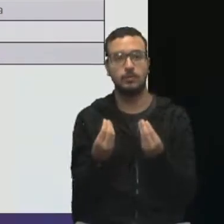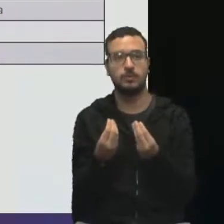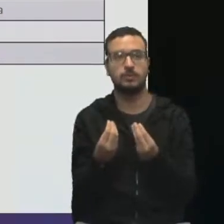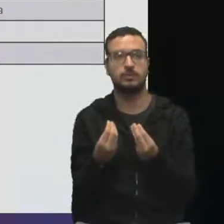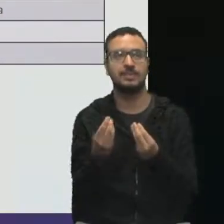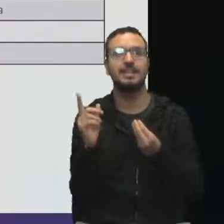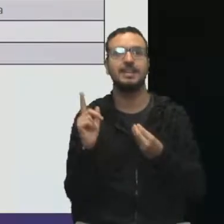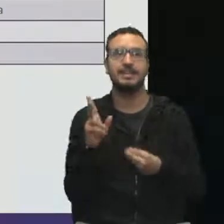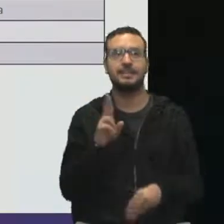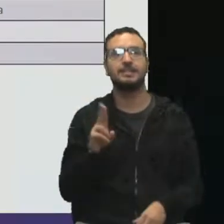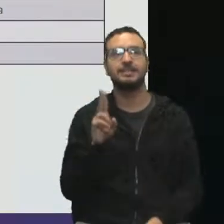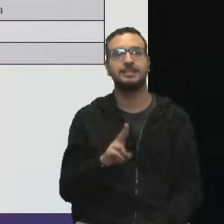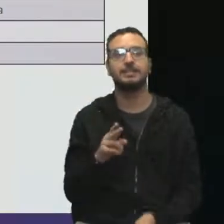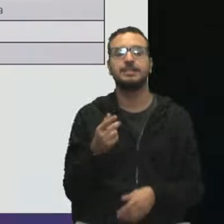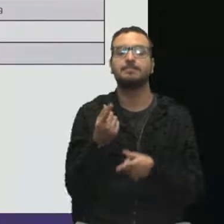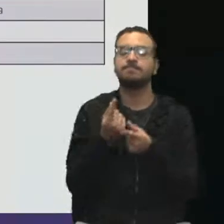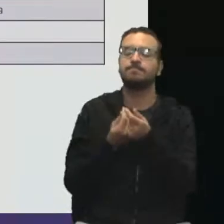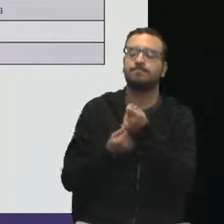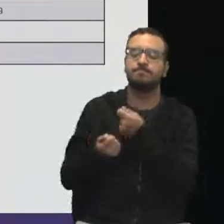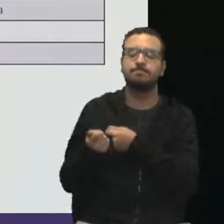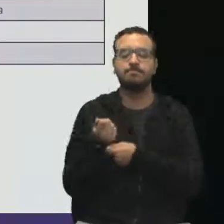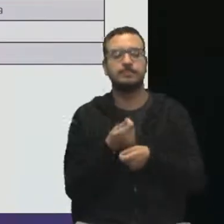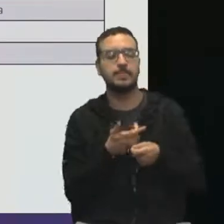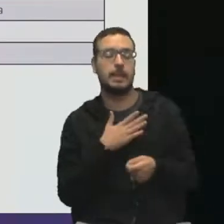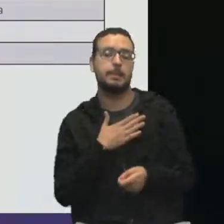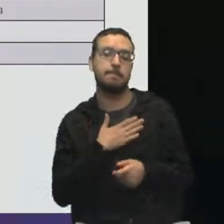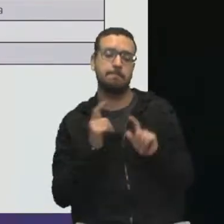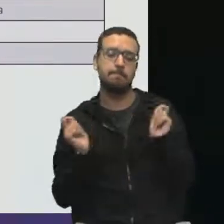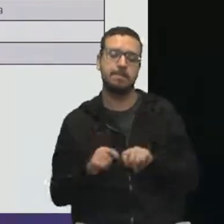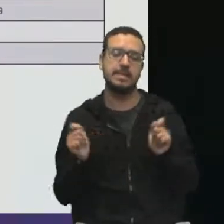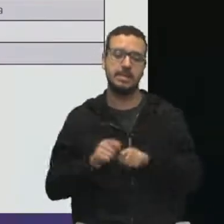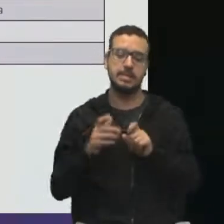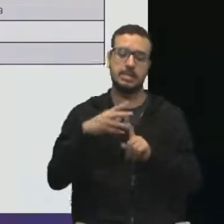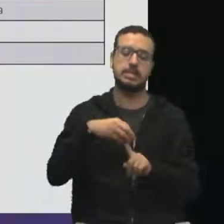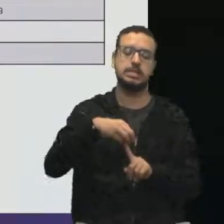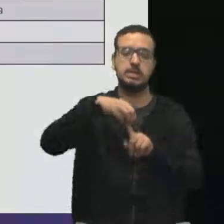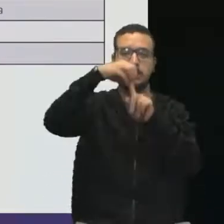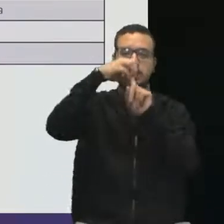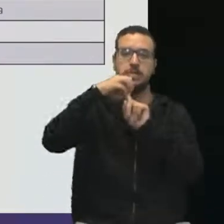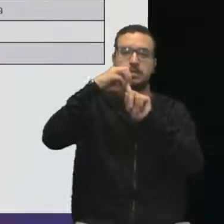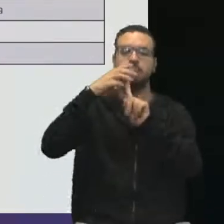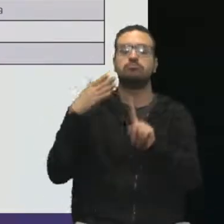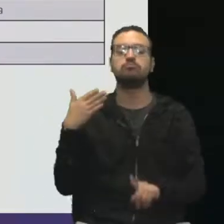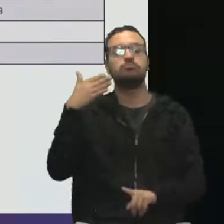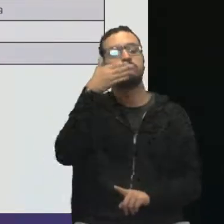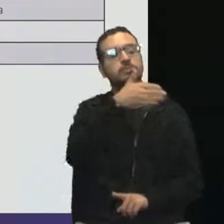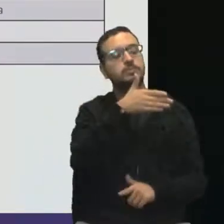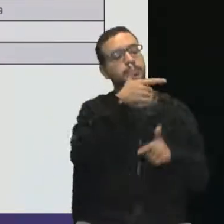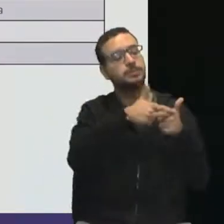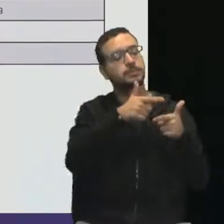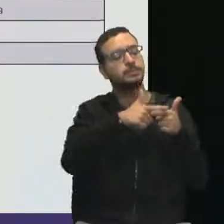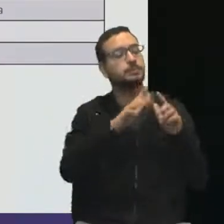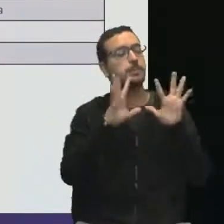Com negociação. Com a sua capacidade de líder, de ir lá no problema e resolver ele. Bom,